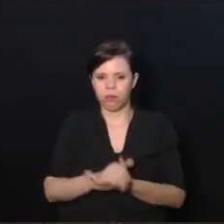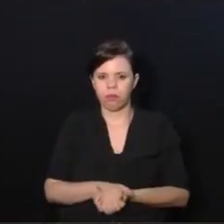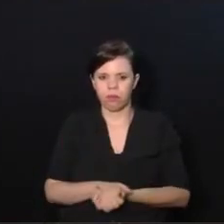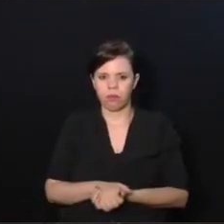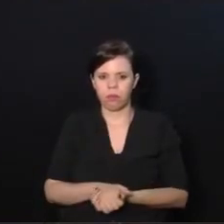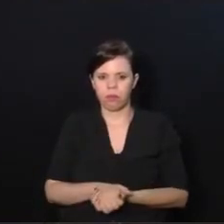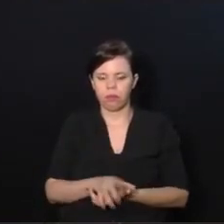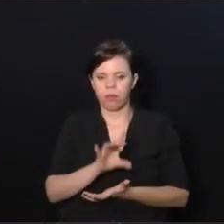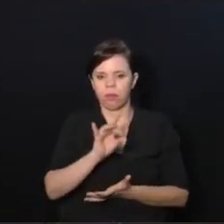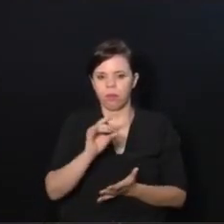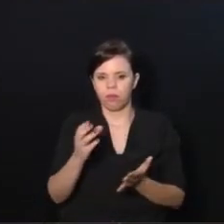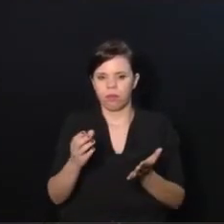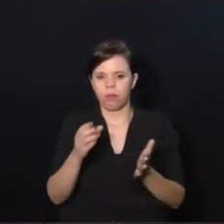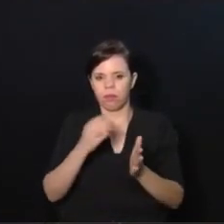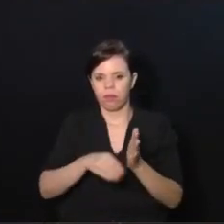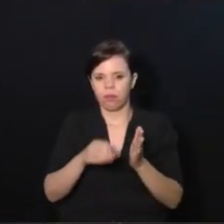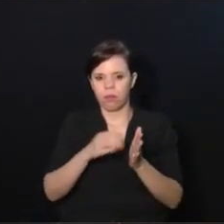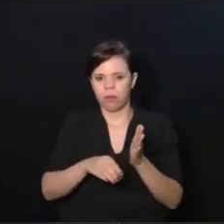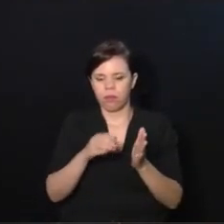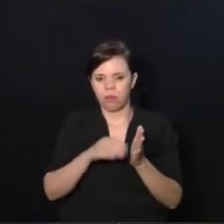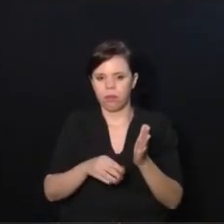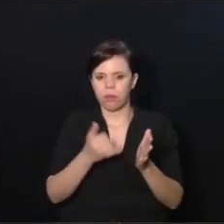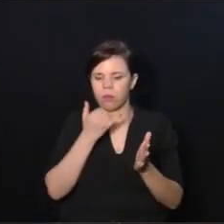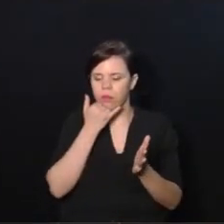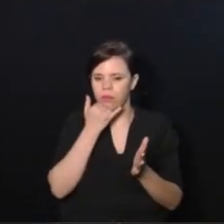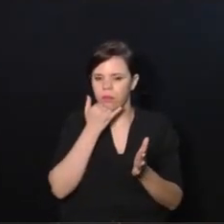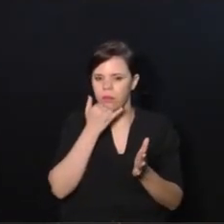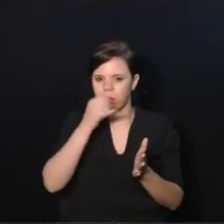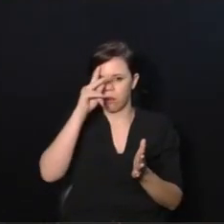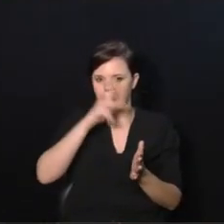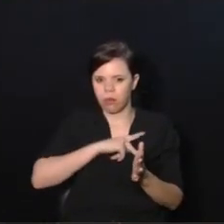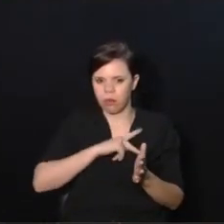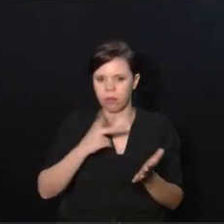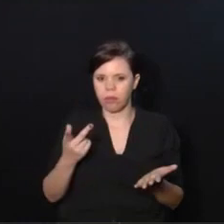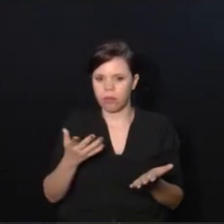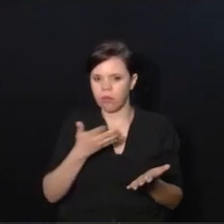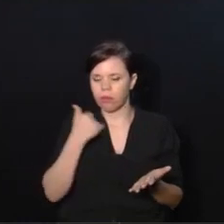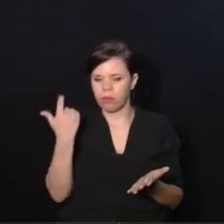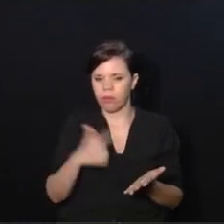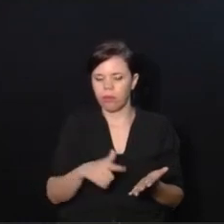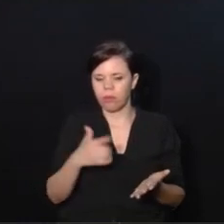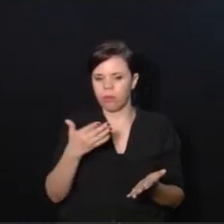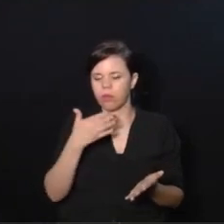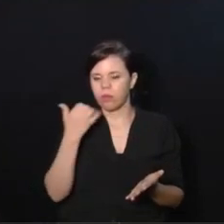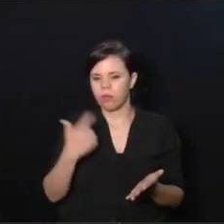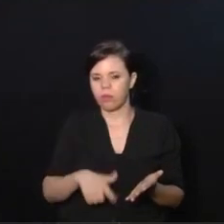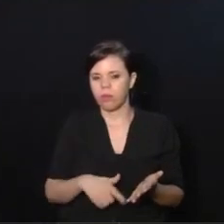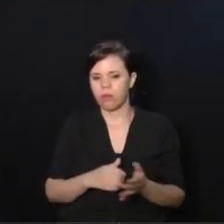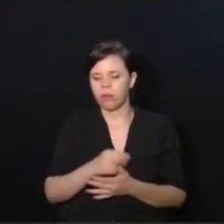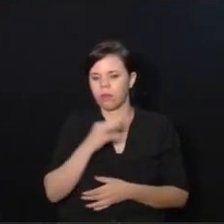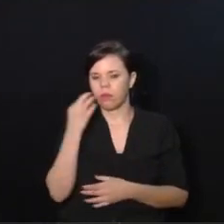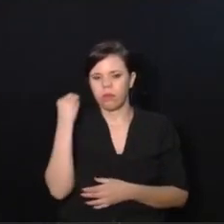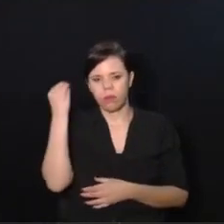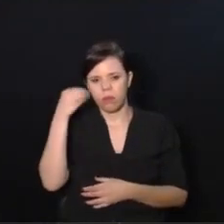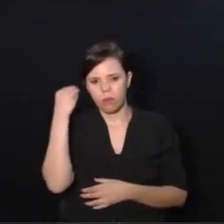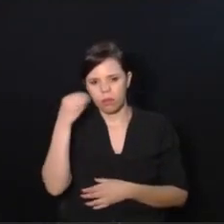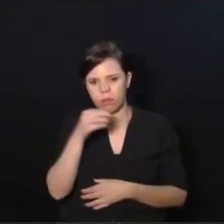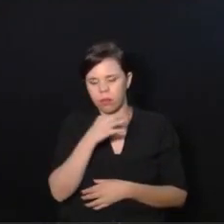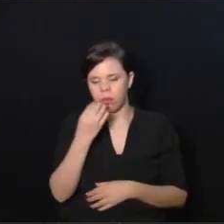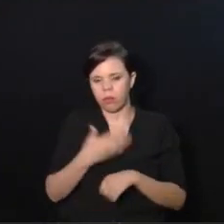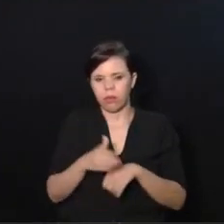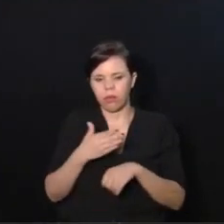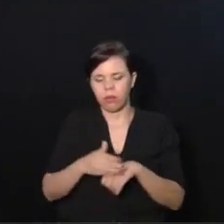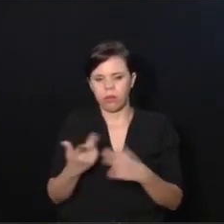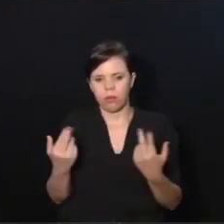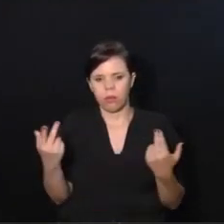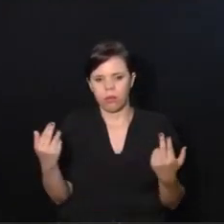E cada capítulo, desculpa o elogio próprio, cada capítulo melhor do que o outro, porque são experiências tão práticas quanto essa que eu estou